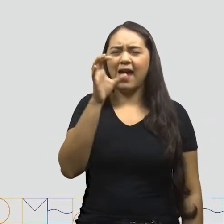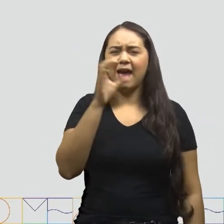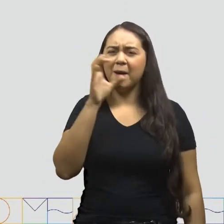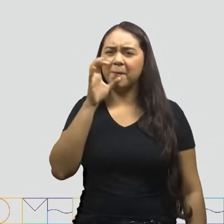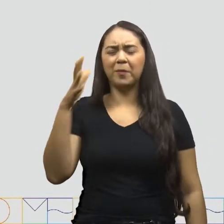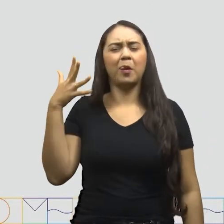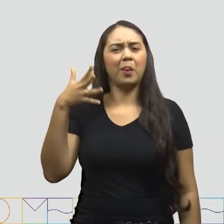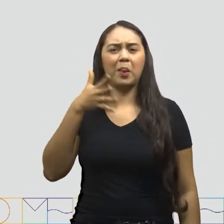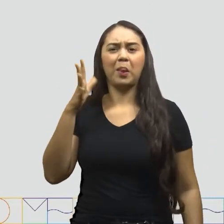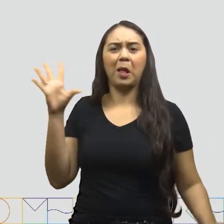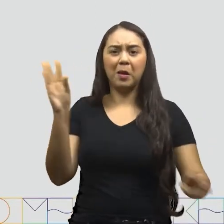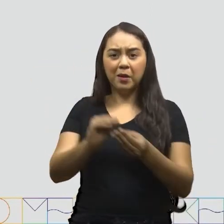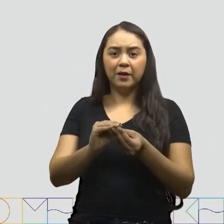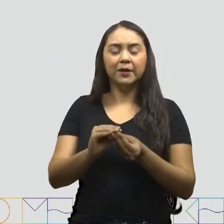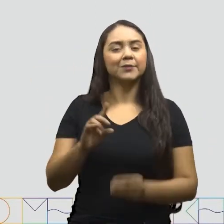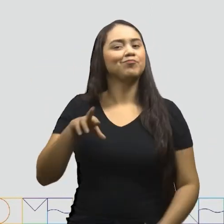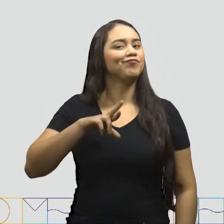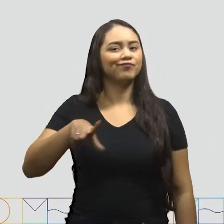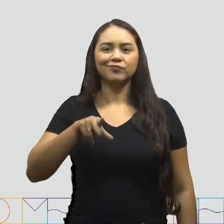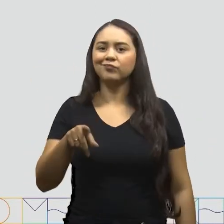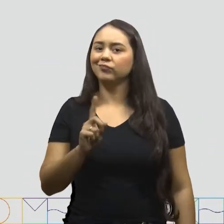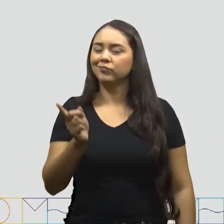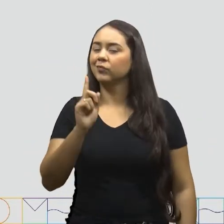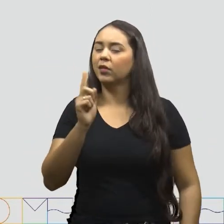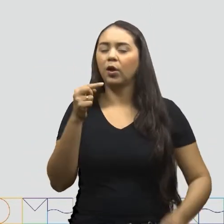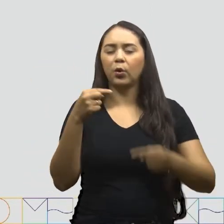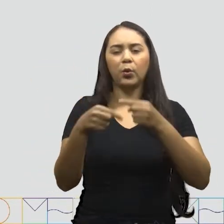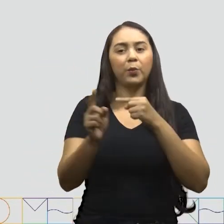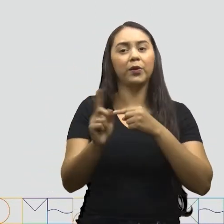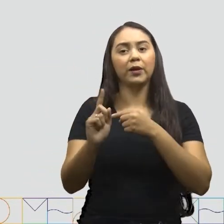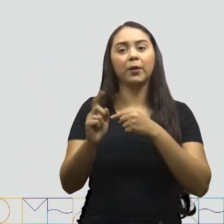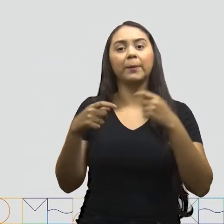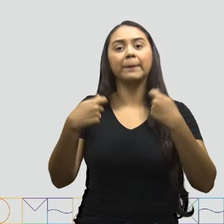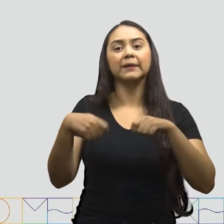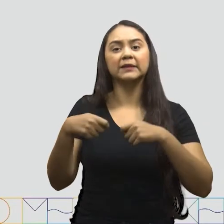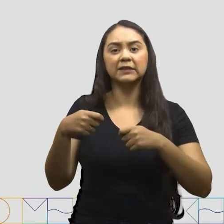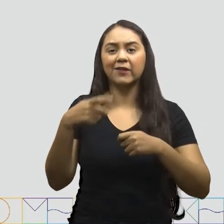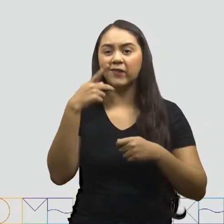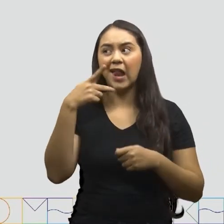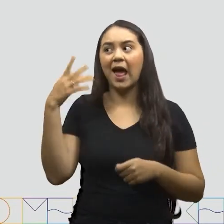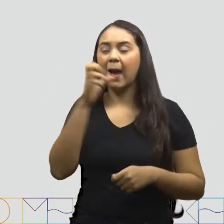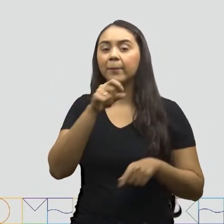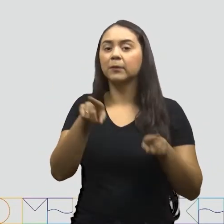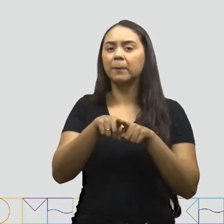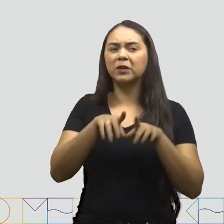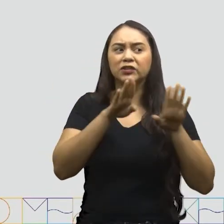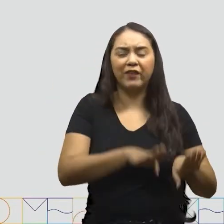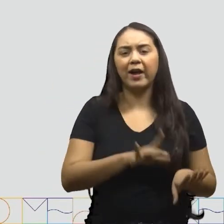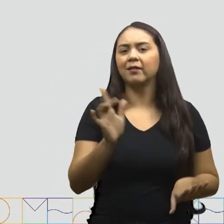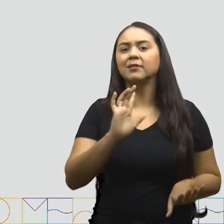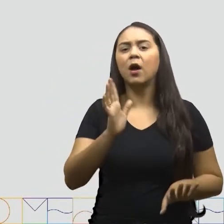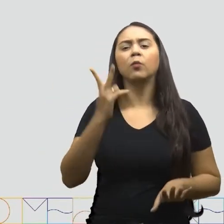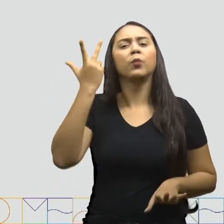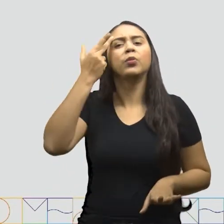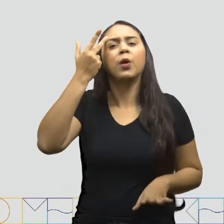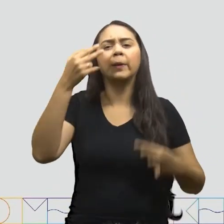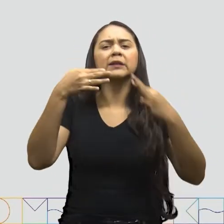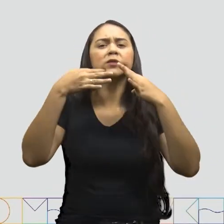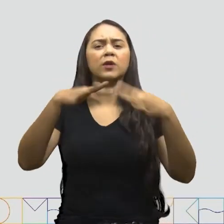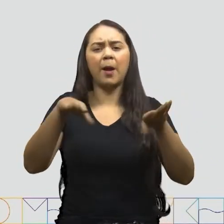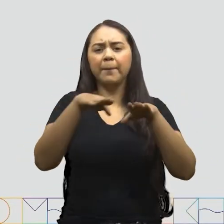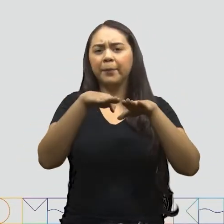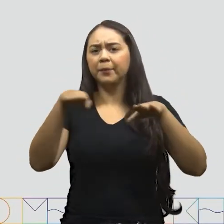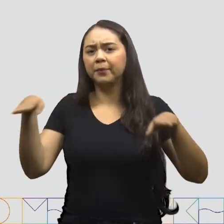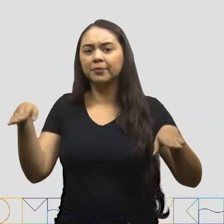Pelo contrário Nós não devemos falar muito rápido Mas também Nem tão devagar Então A resposta